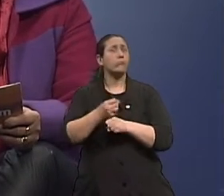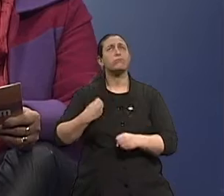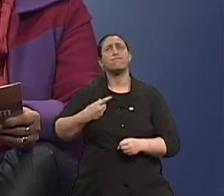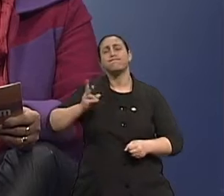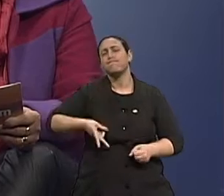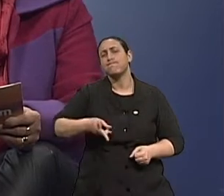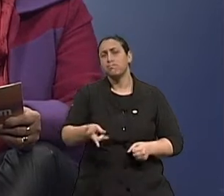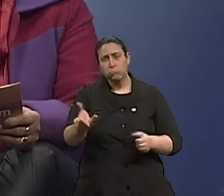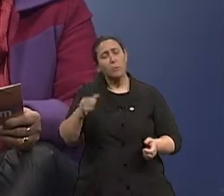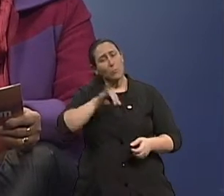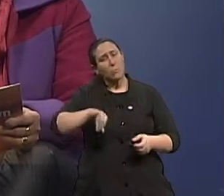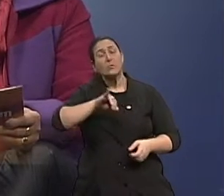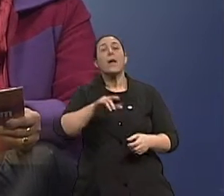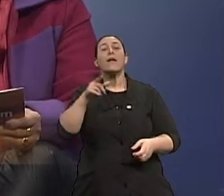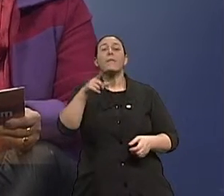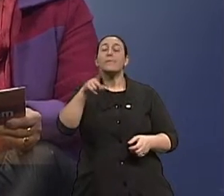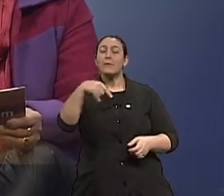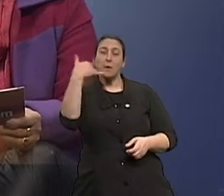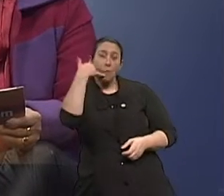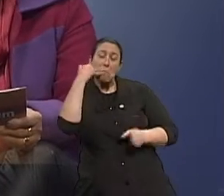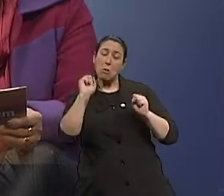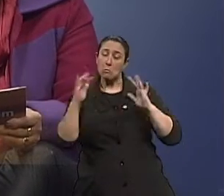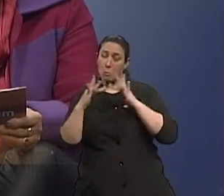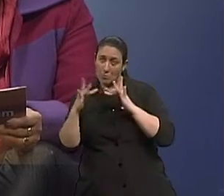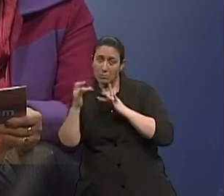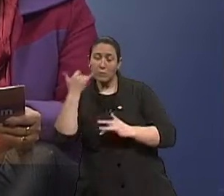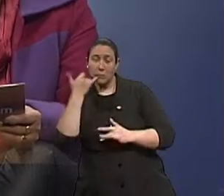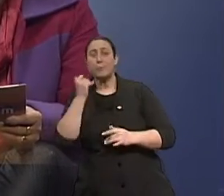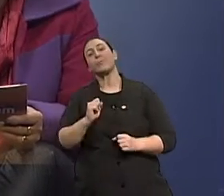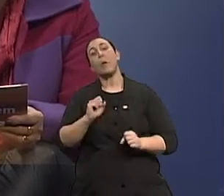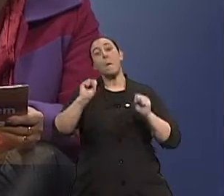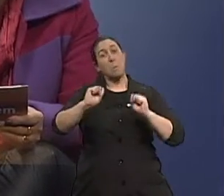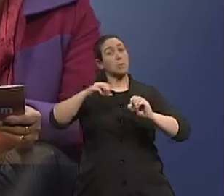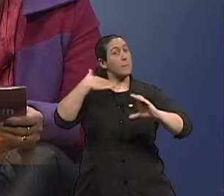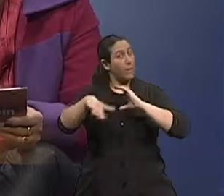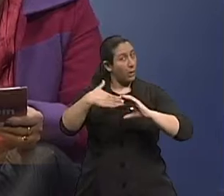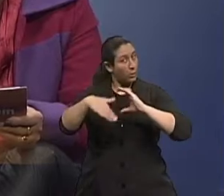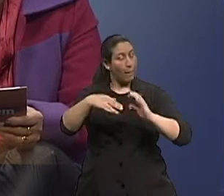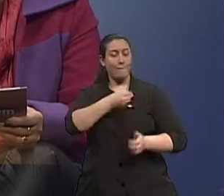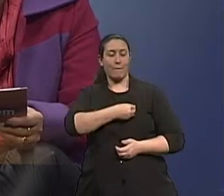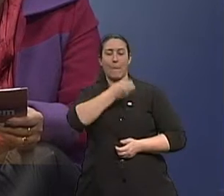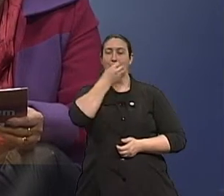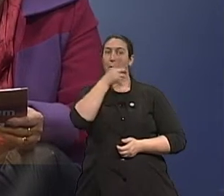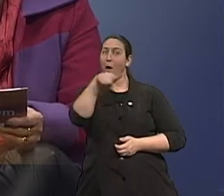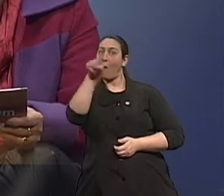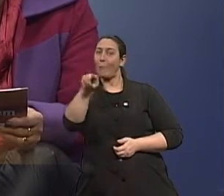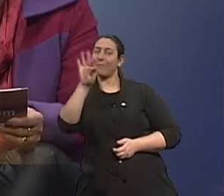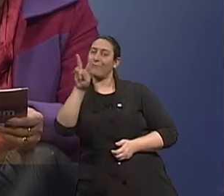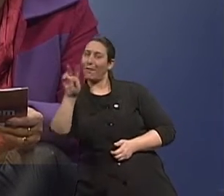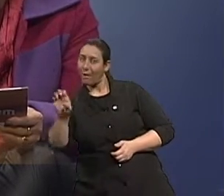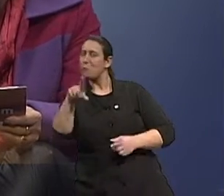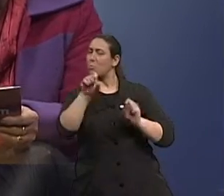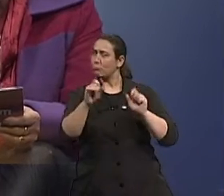possa realmente fazer isso. Nosso telefone 32 30 15 32. O nosso e-mail viva bem arroba tve